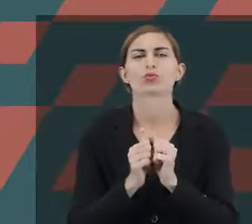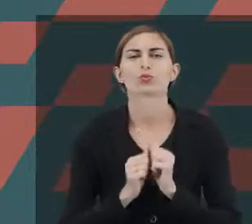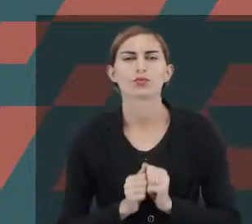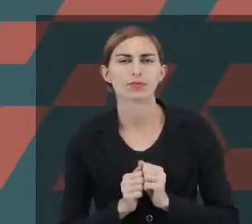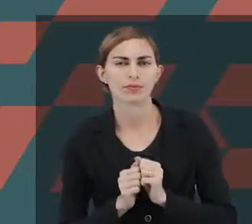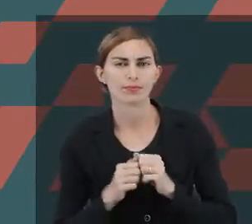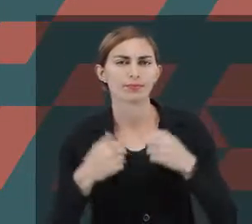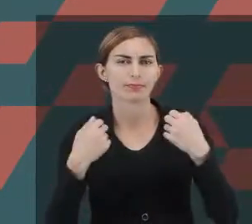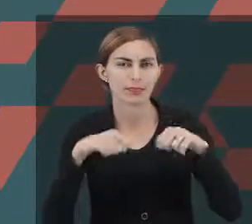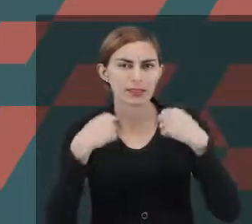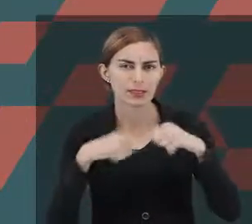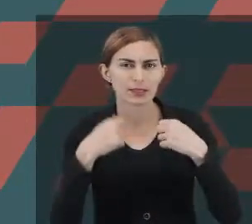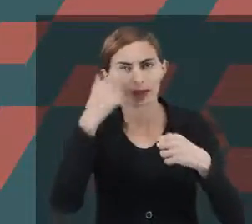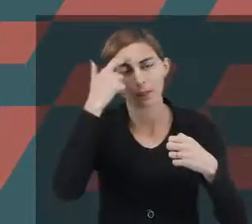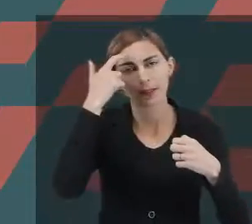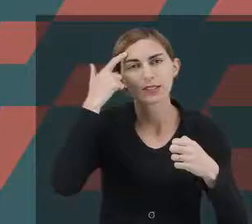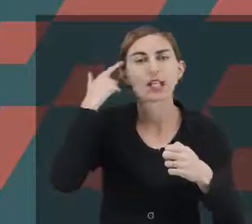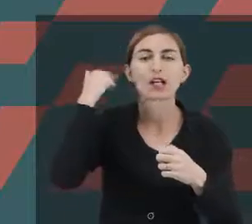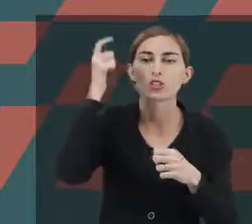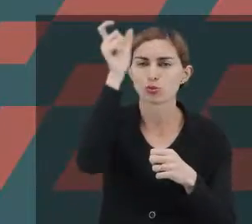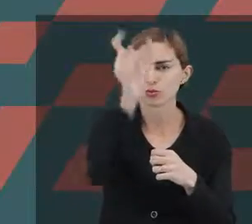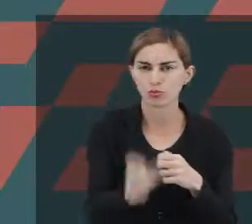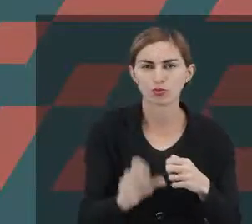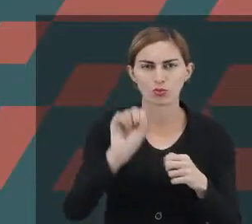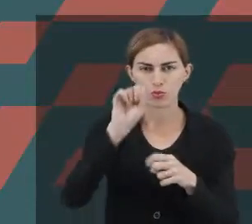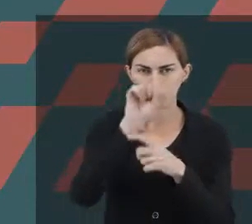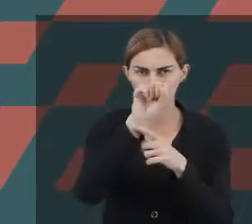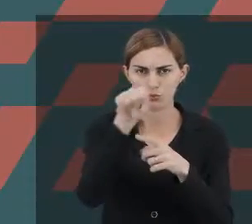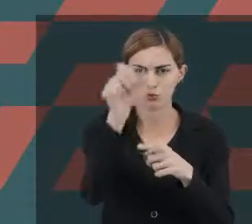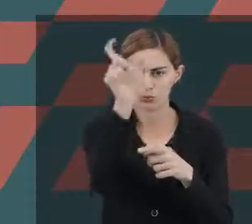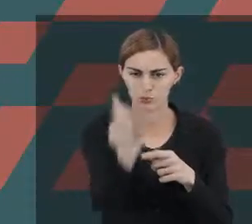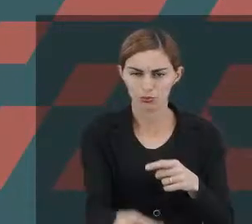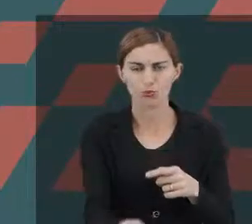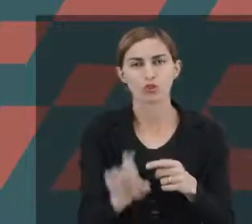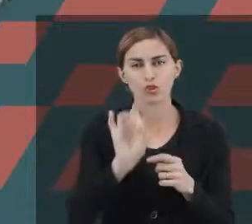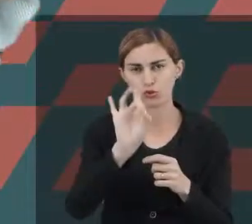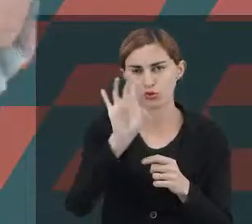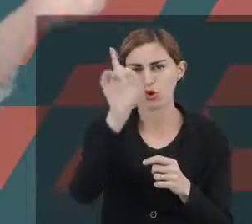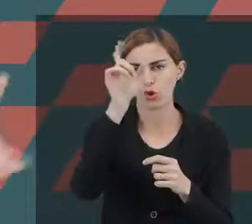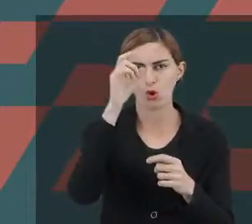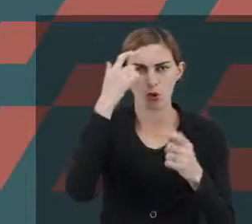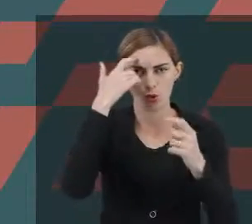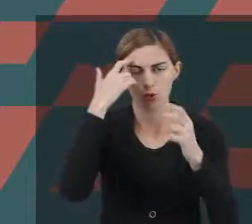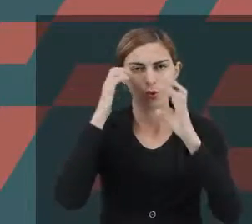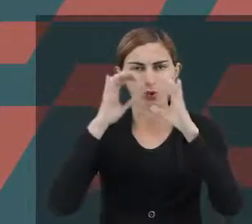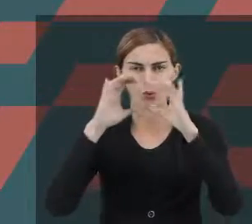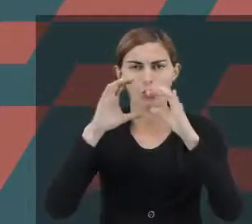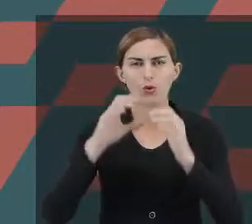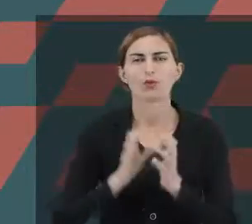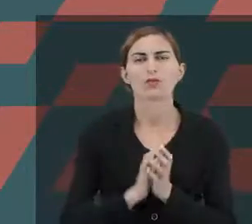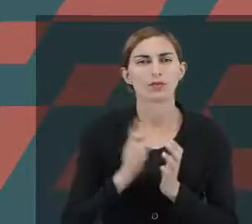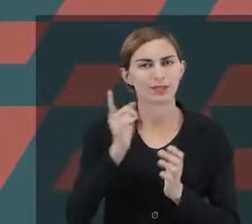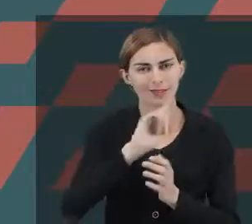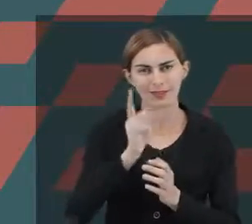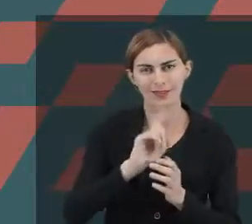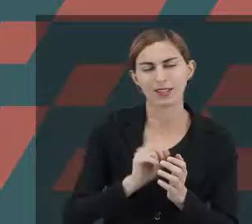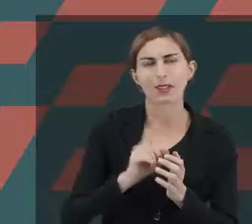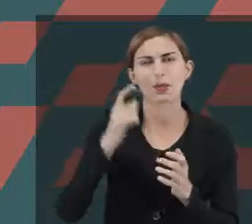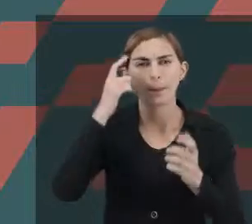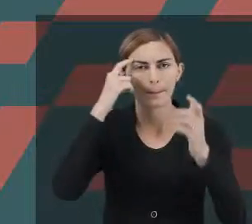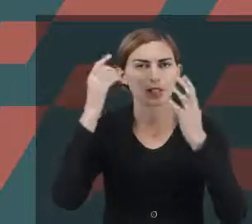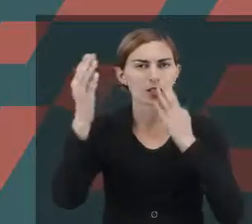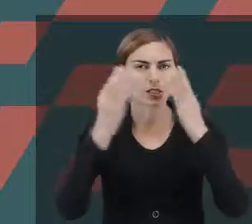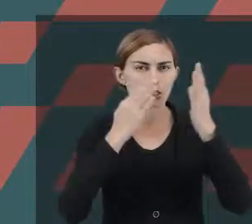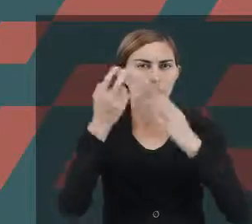separar as duas coisas. Nós não podemos pensar um sujeito só a cognição. Precisamos olhar um sujeito por inteiro. Nós somos um ser bio,